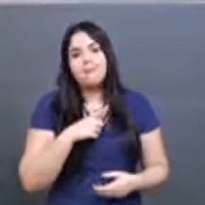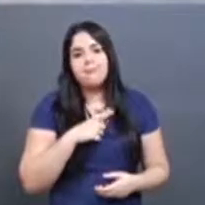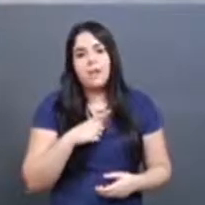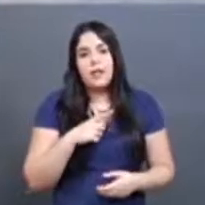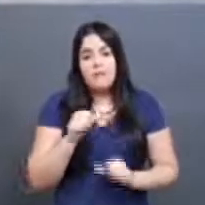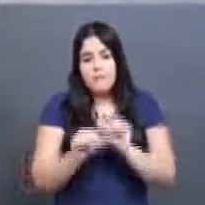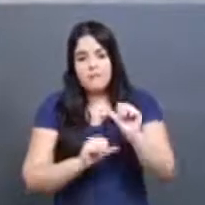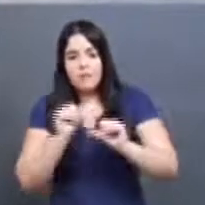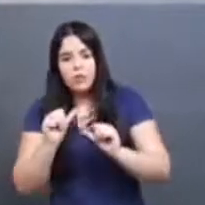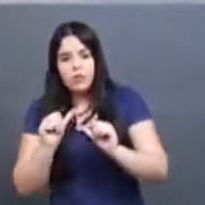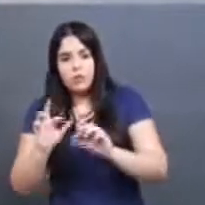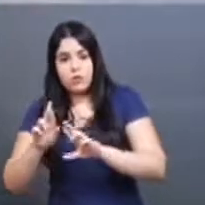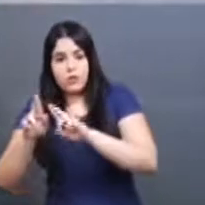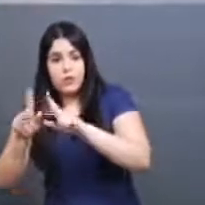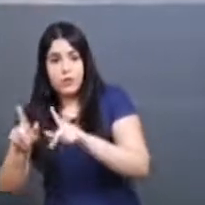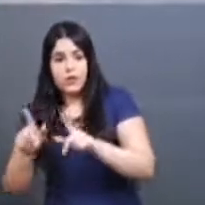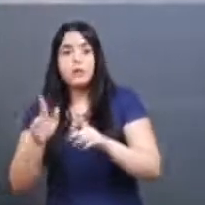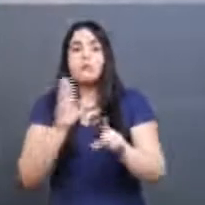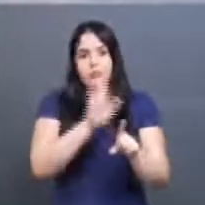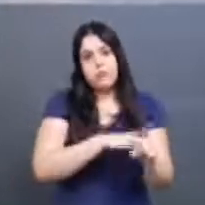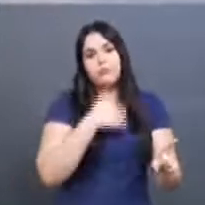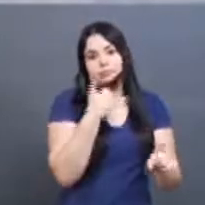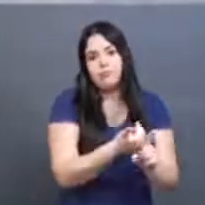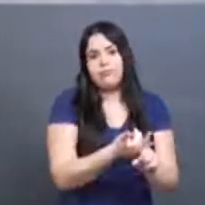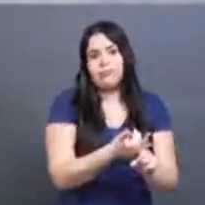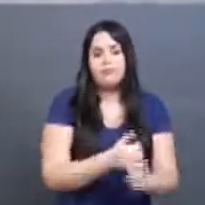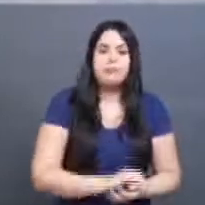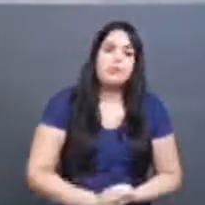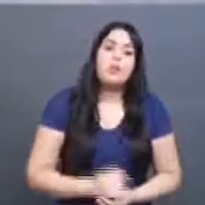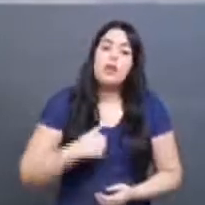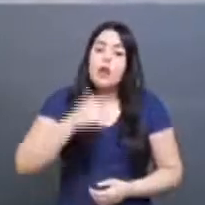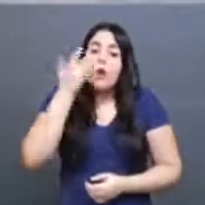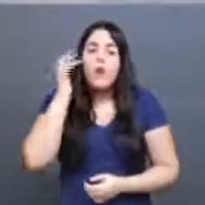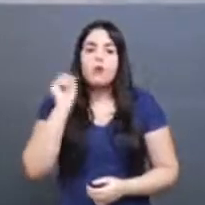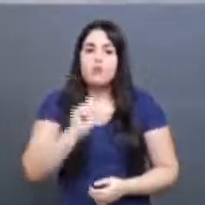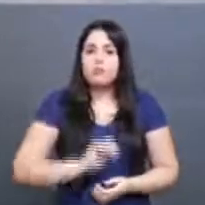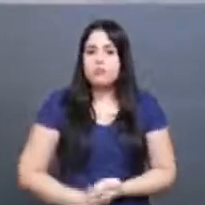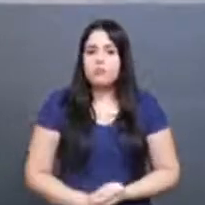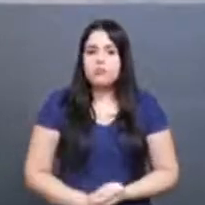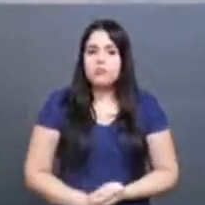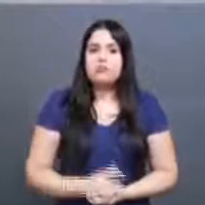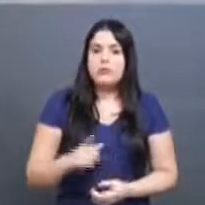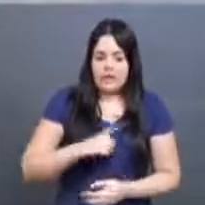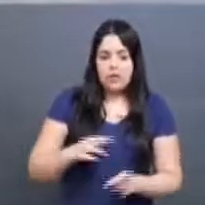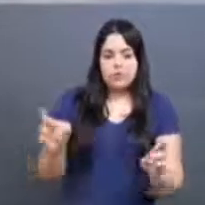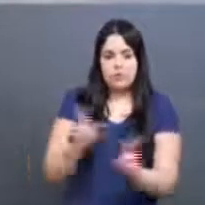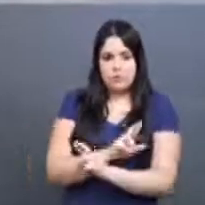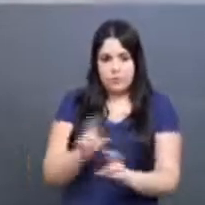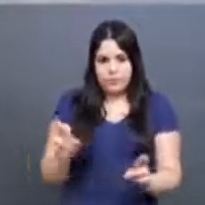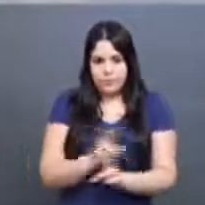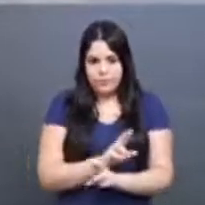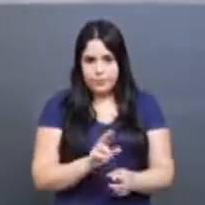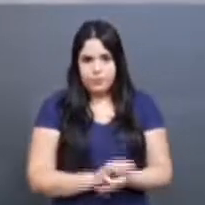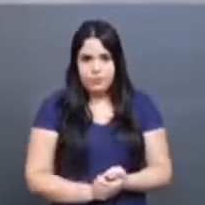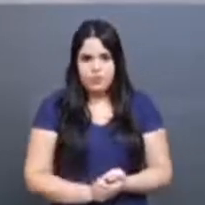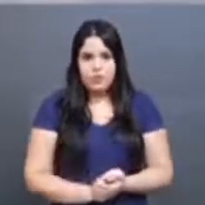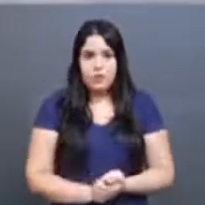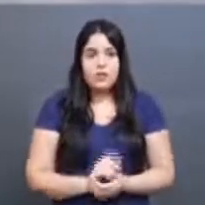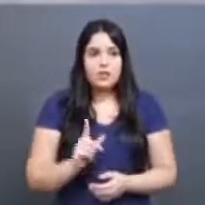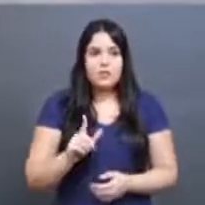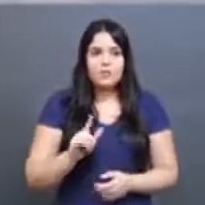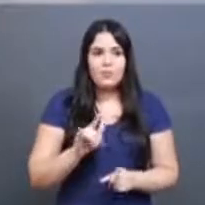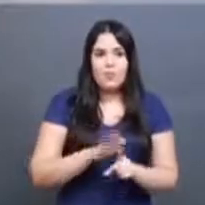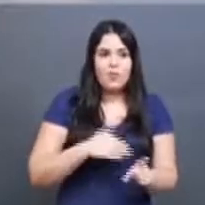estranhamento no que chamam de bullying. Então, eu acho que é você estabelecer essas relações de uma maneira que